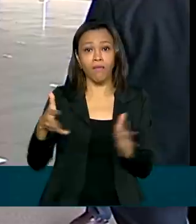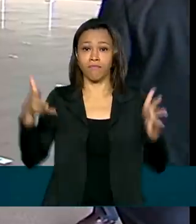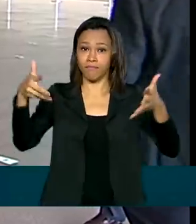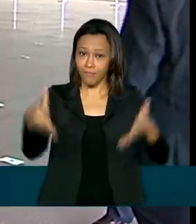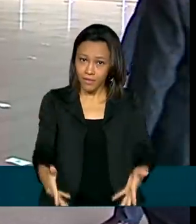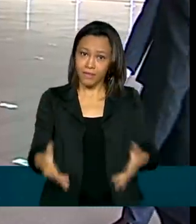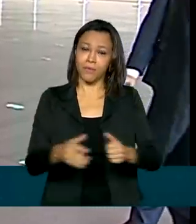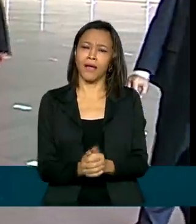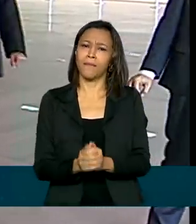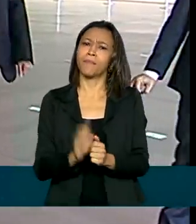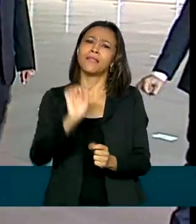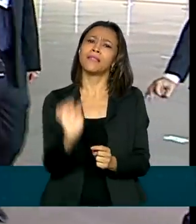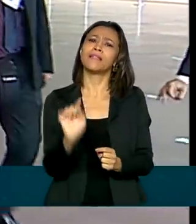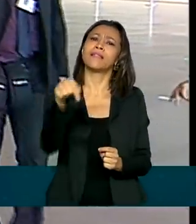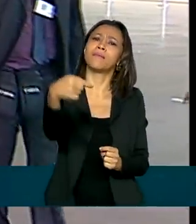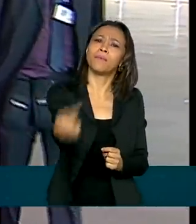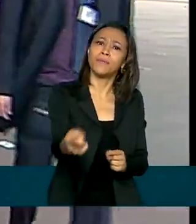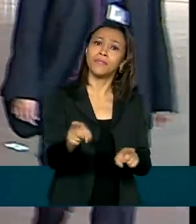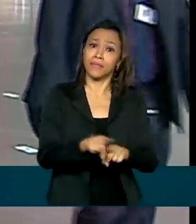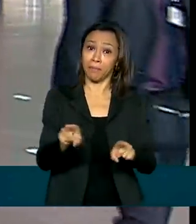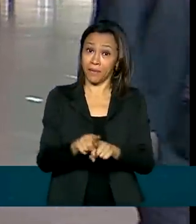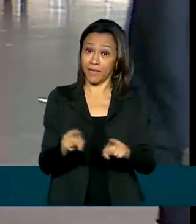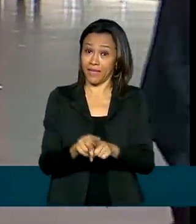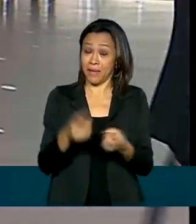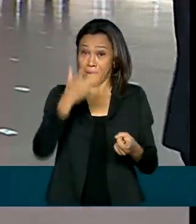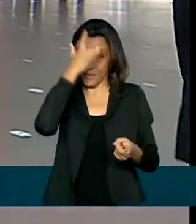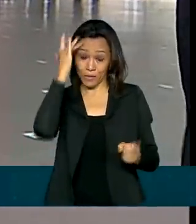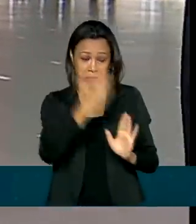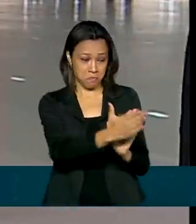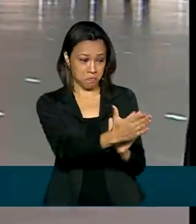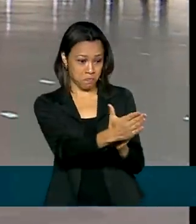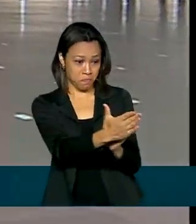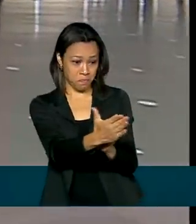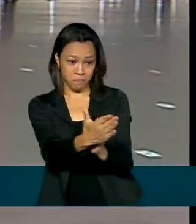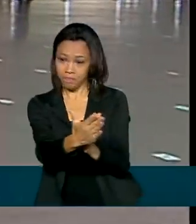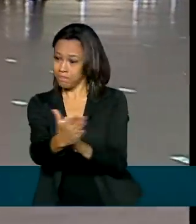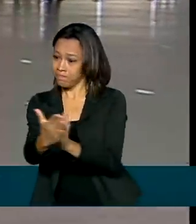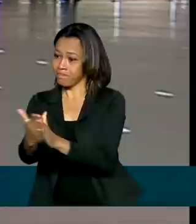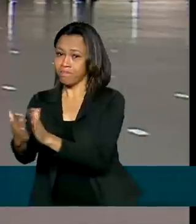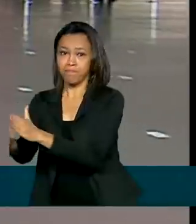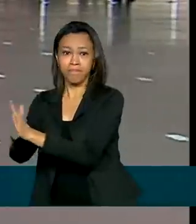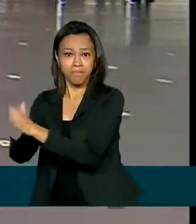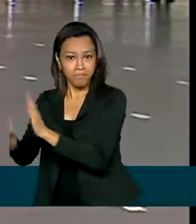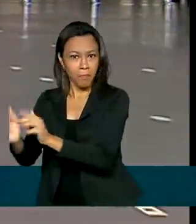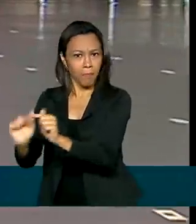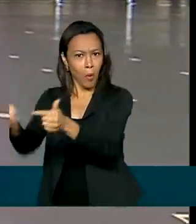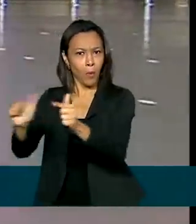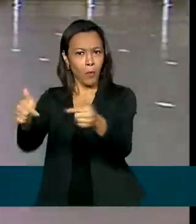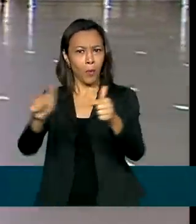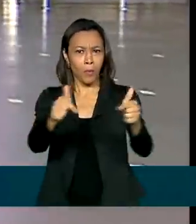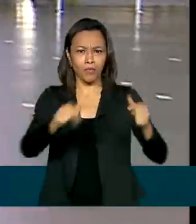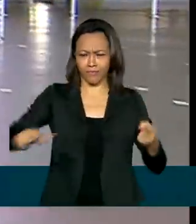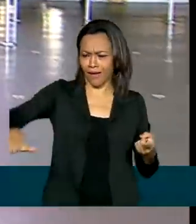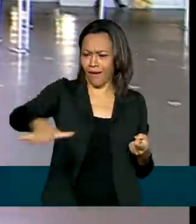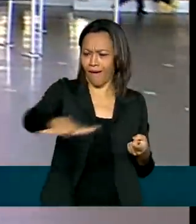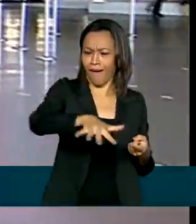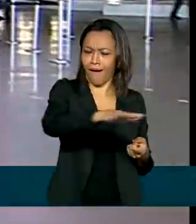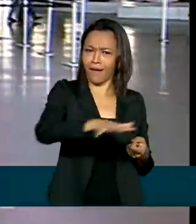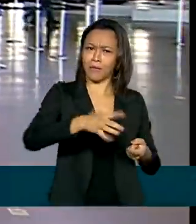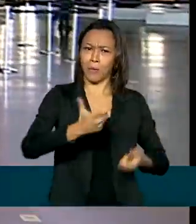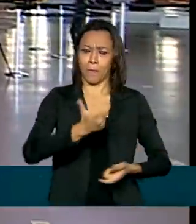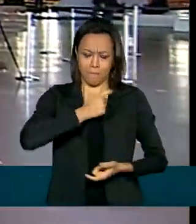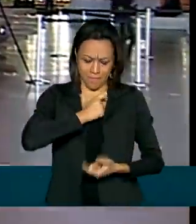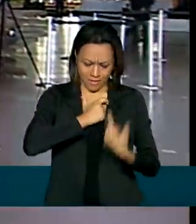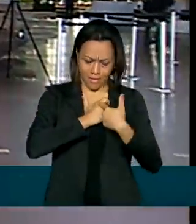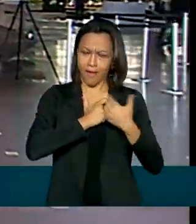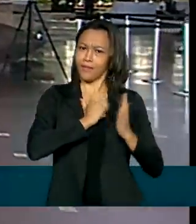ele deve também condecorar algumas personalidades que se destacaram em diferentes áreas de atuação com medalhas de honra